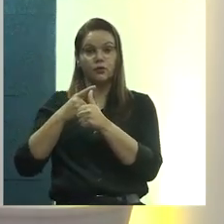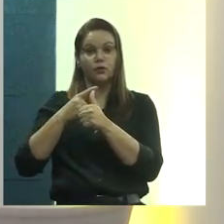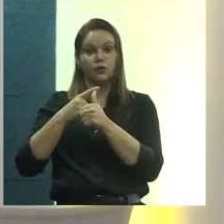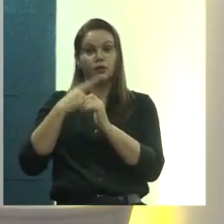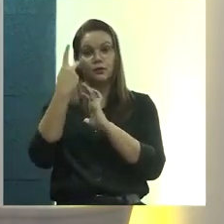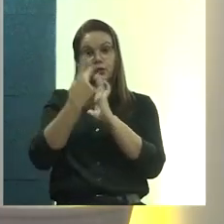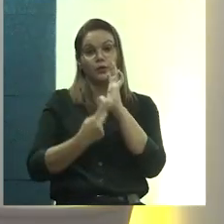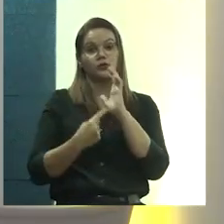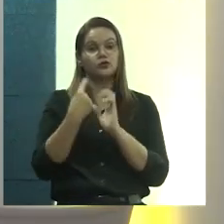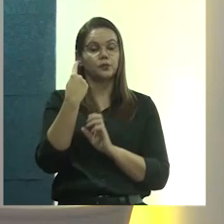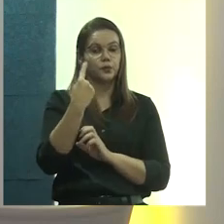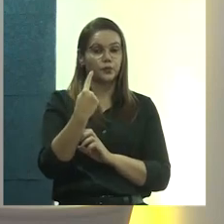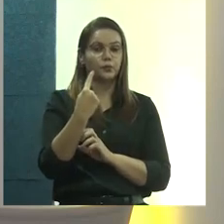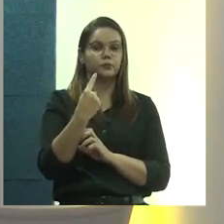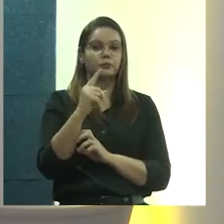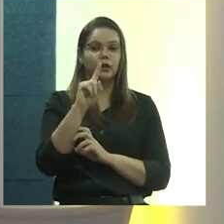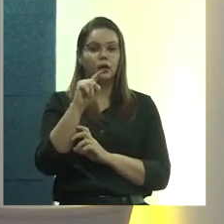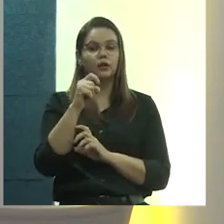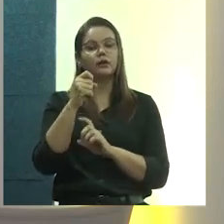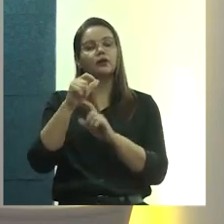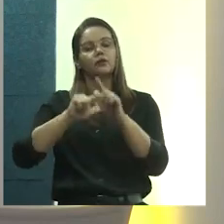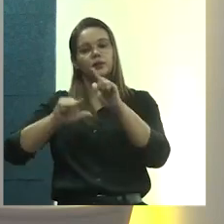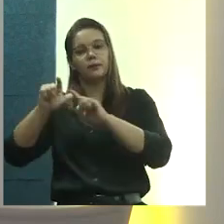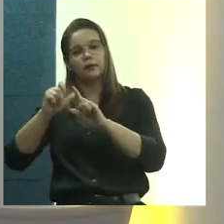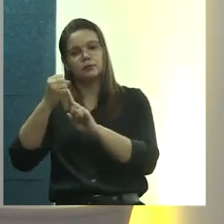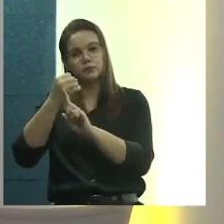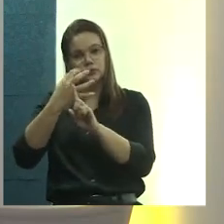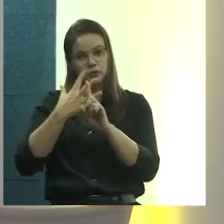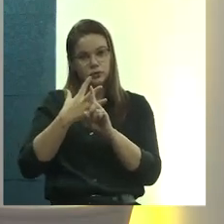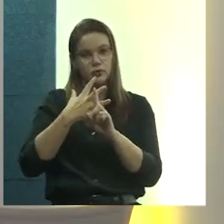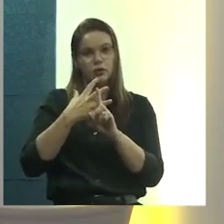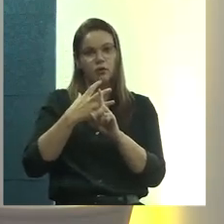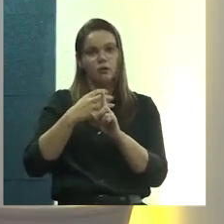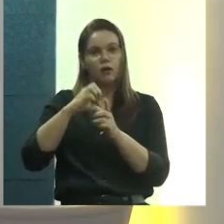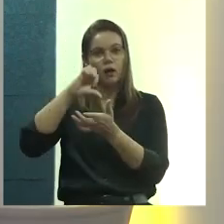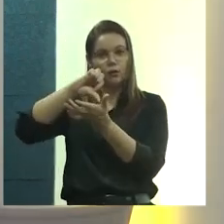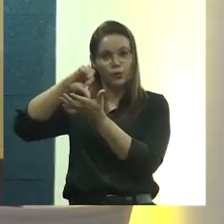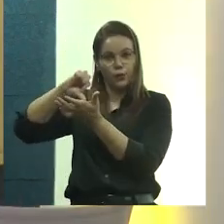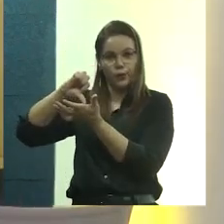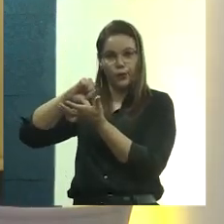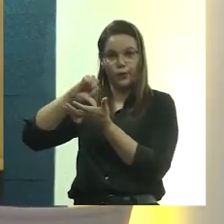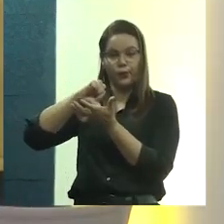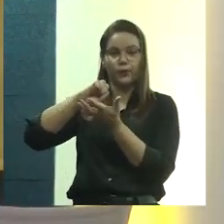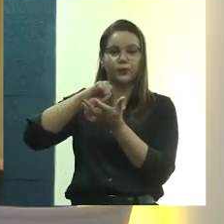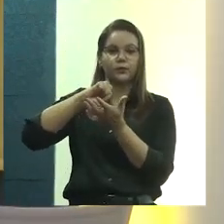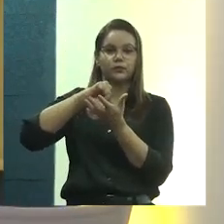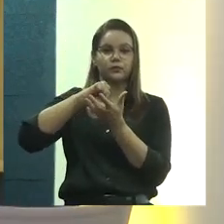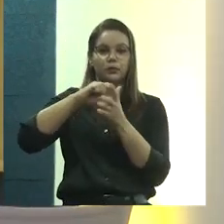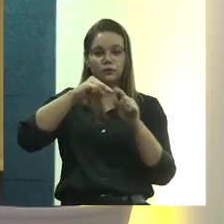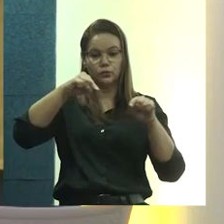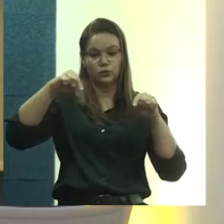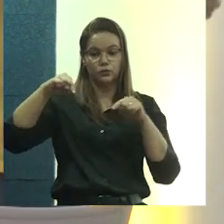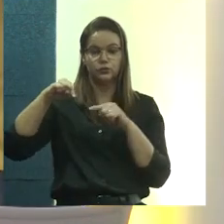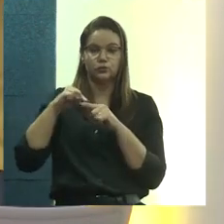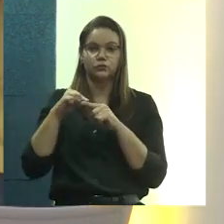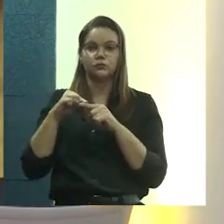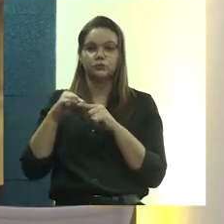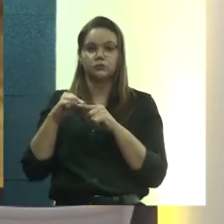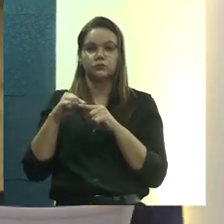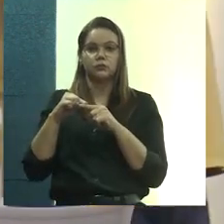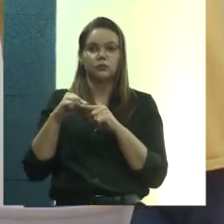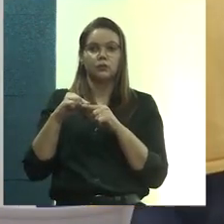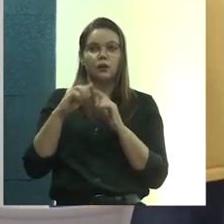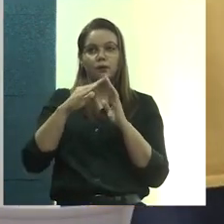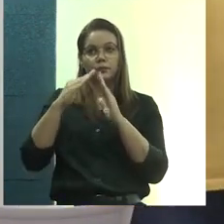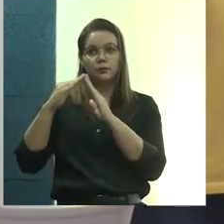né? Aí, aqui, a gente tem um trabalho de extensão lá dentro do campus do conjunto habitacional em que